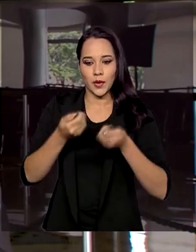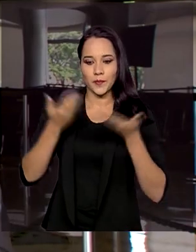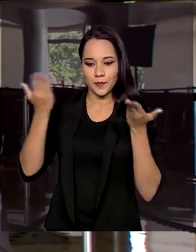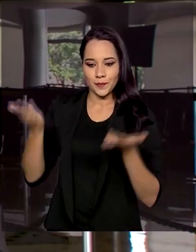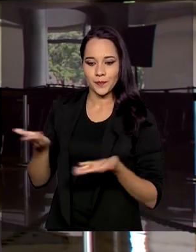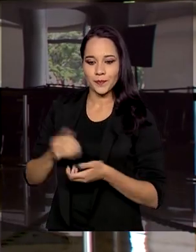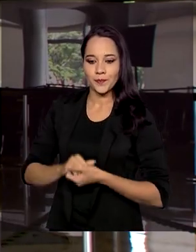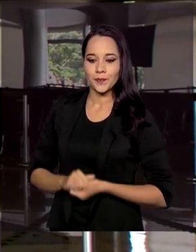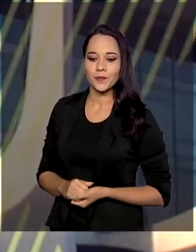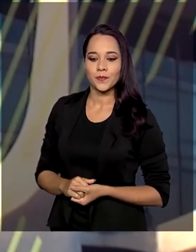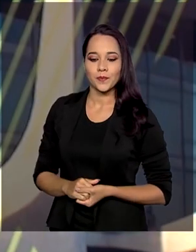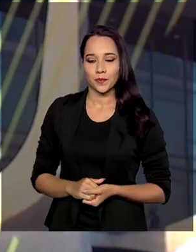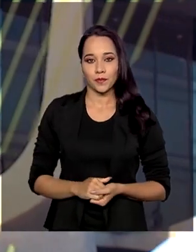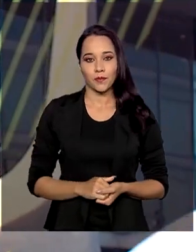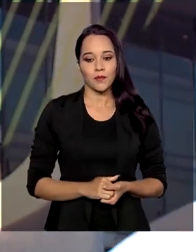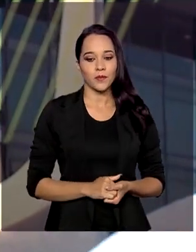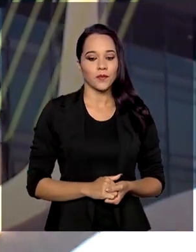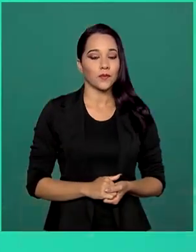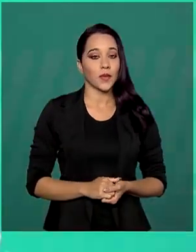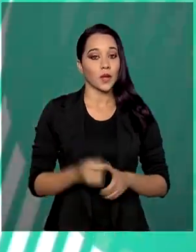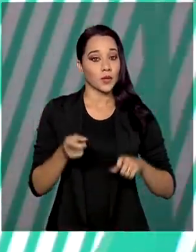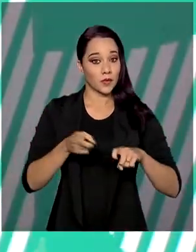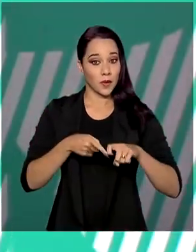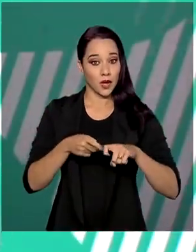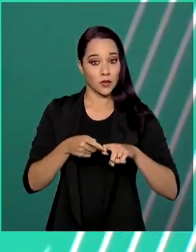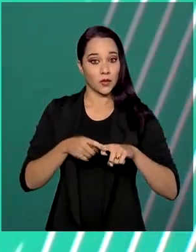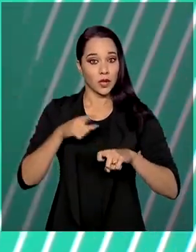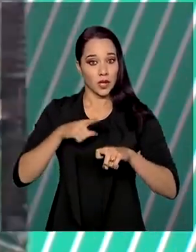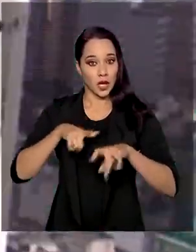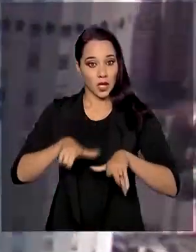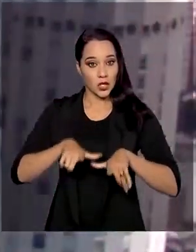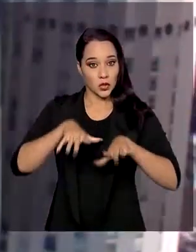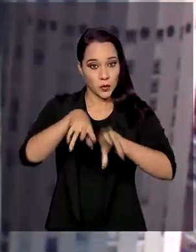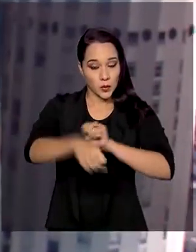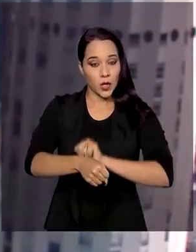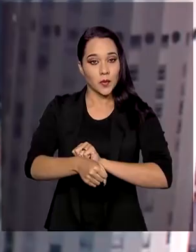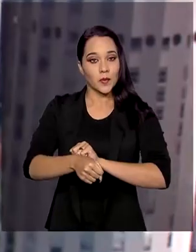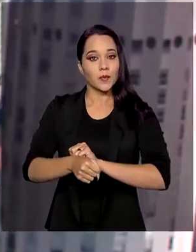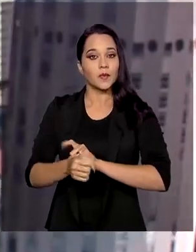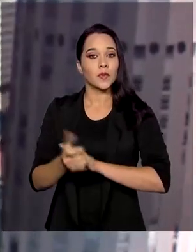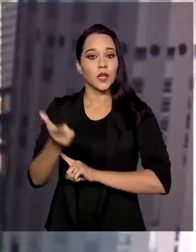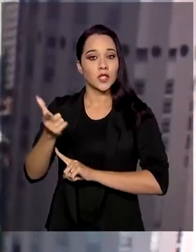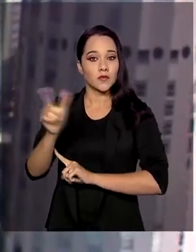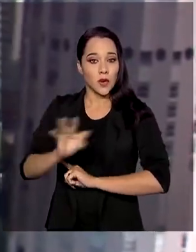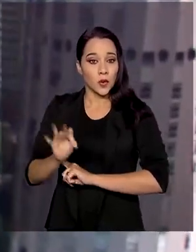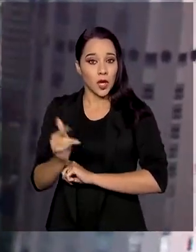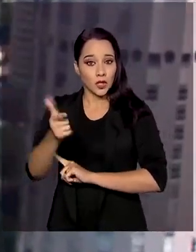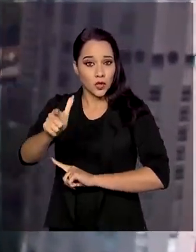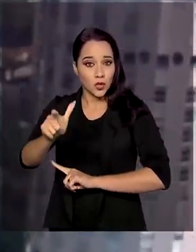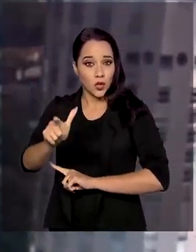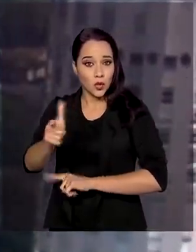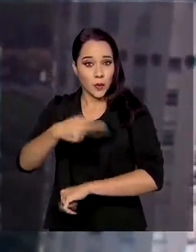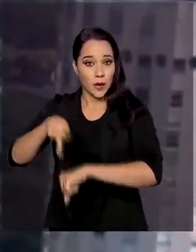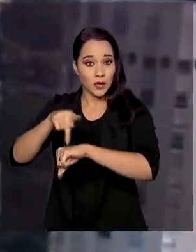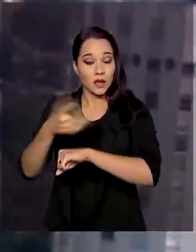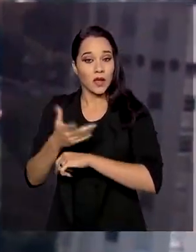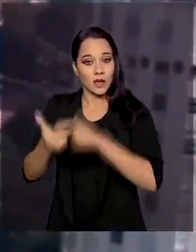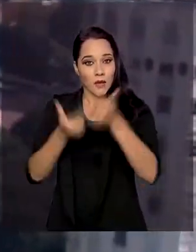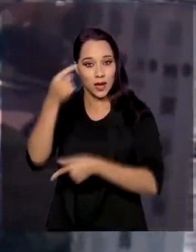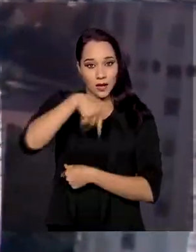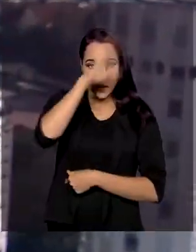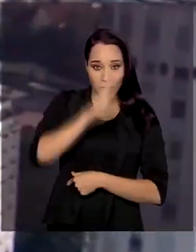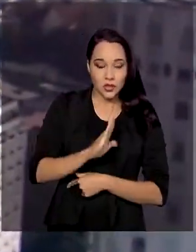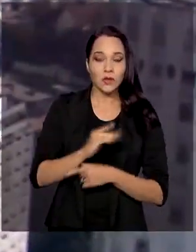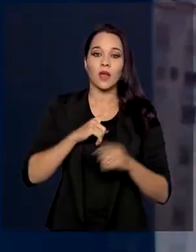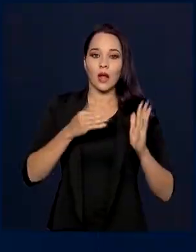para o governo agora. Os médicos que têm diplomas de instituições estrangeiras e querem trabalhar aqui no Brasil,